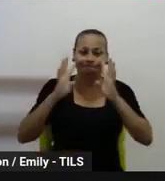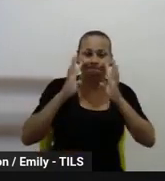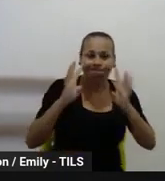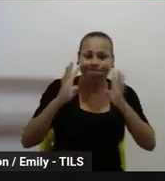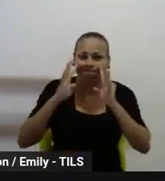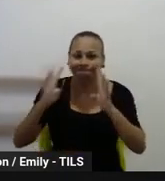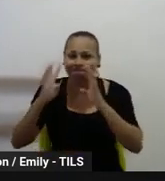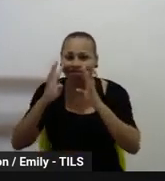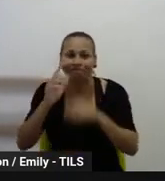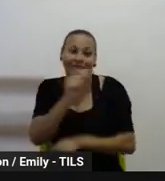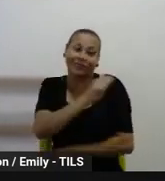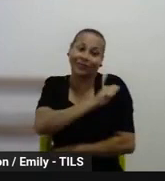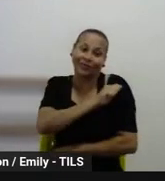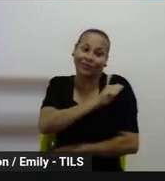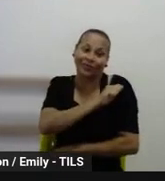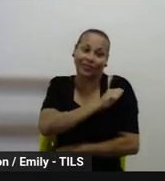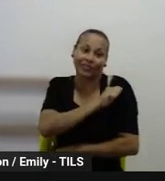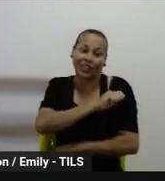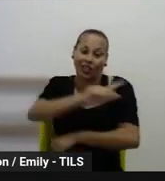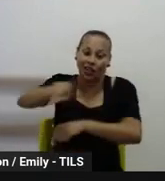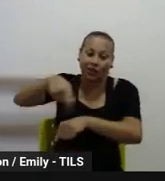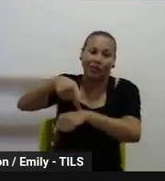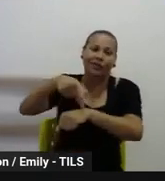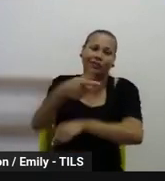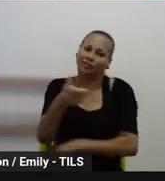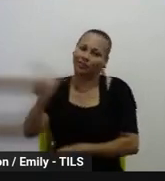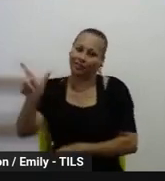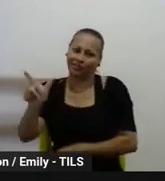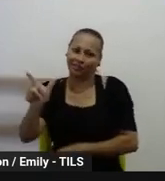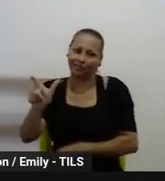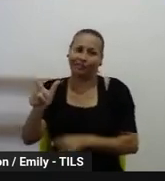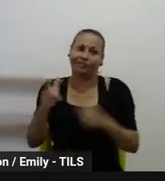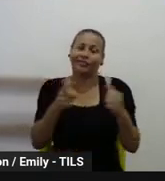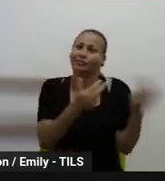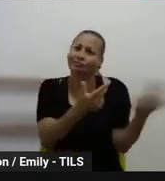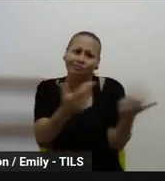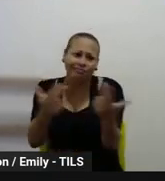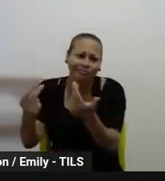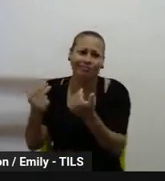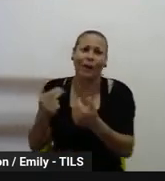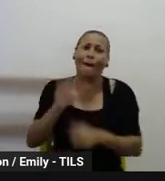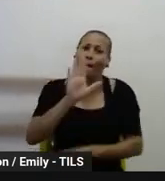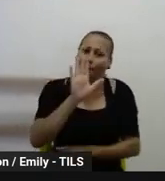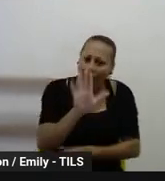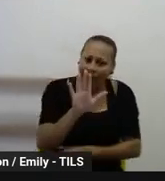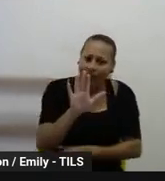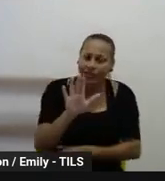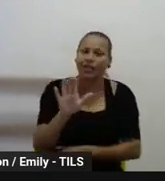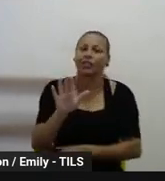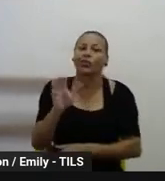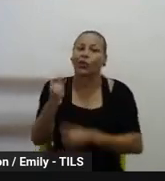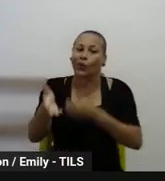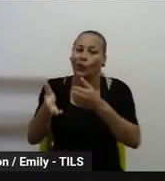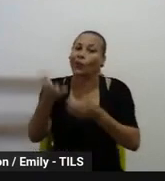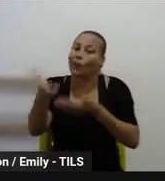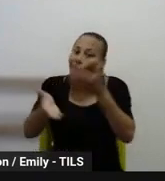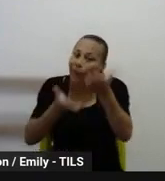esse estudante internacional, claro, da mesma forma como os outros, porém, com cuidado, né,